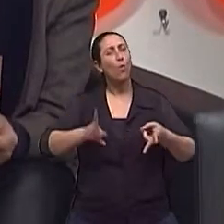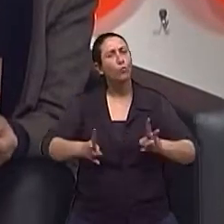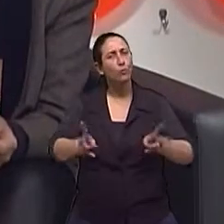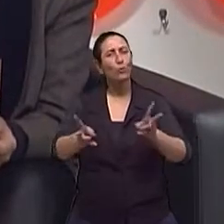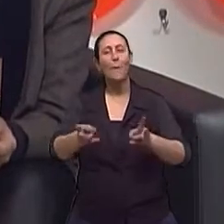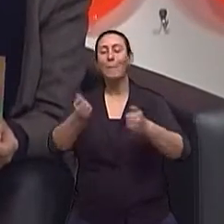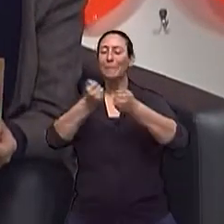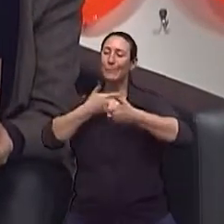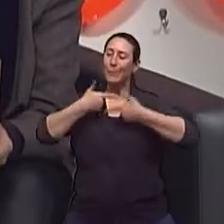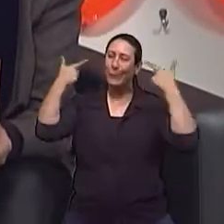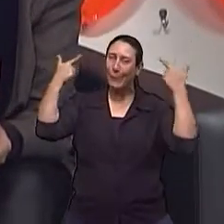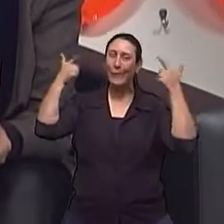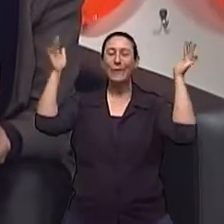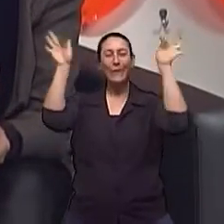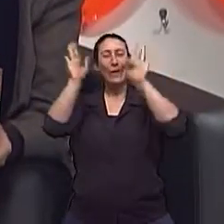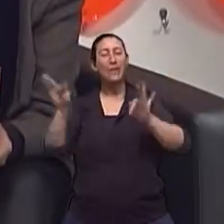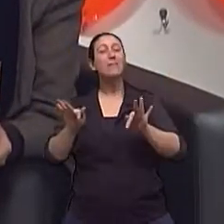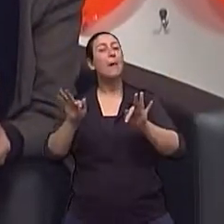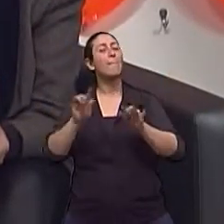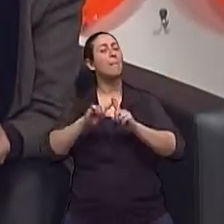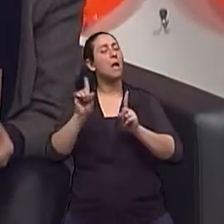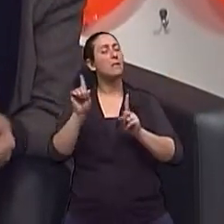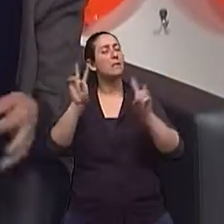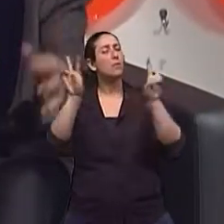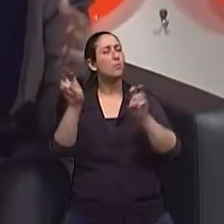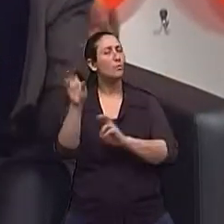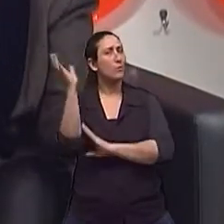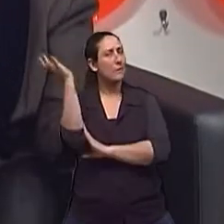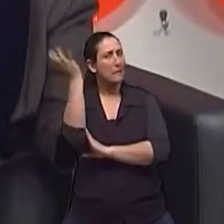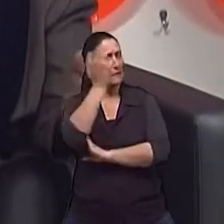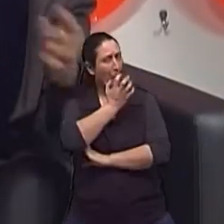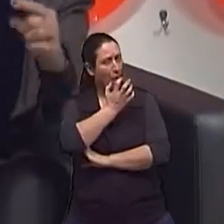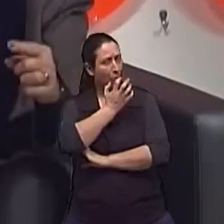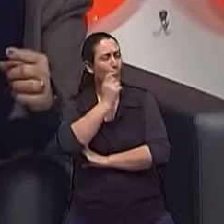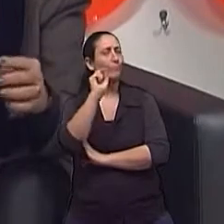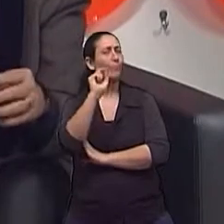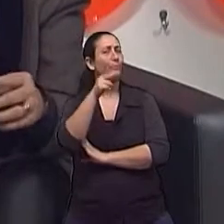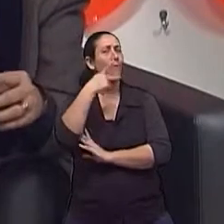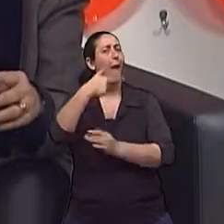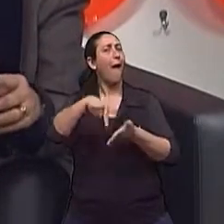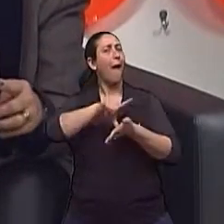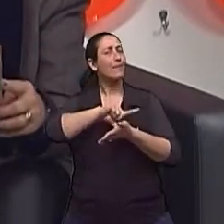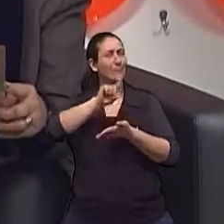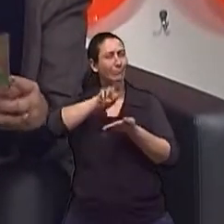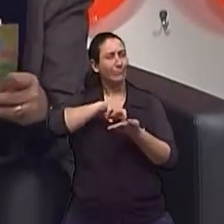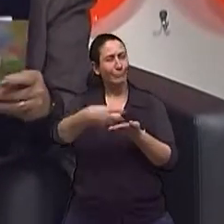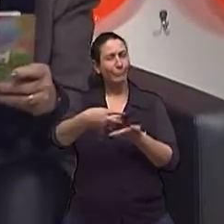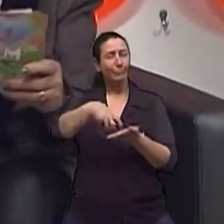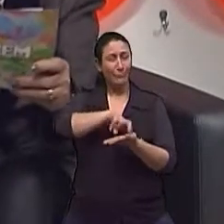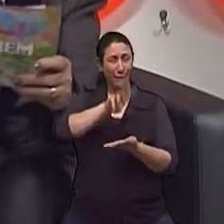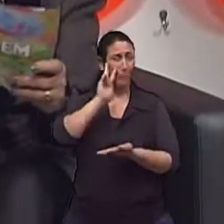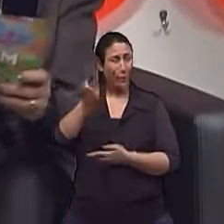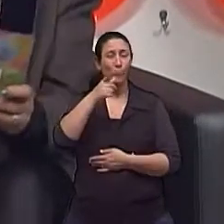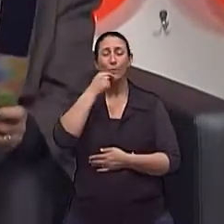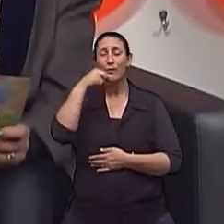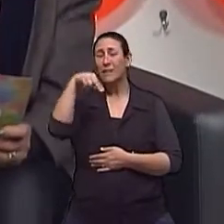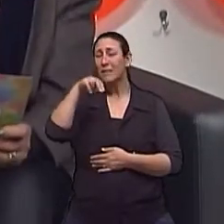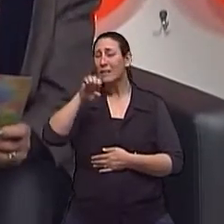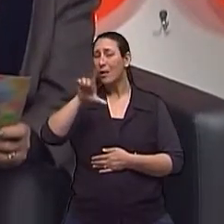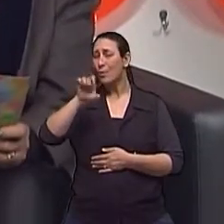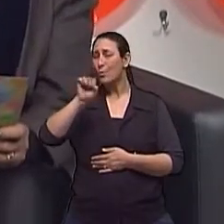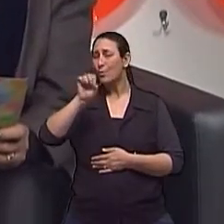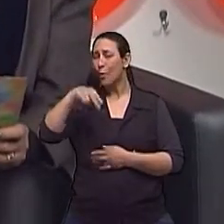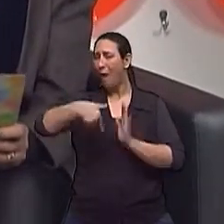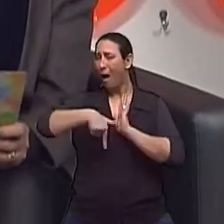humor, claro, mas falando de um assunto sério, que são as quedas, como a gente mostrou o vídeo do Dr. Nelson no primeiro bloco do